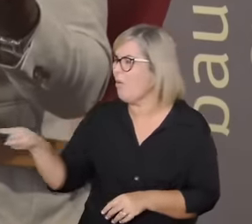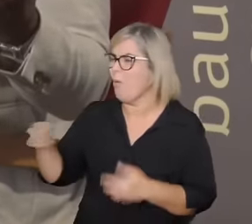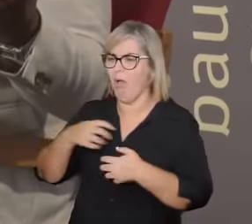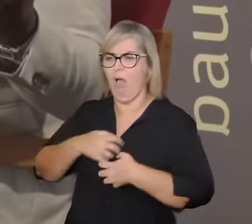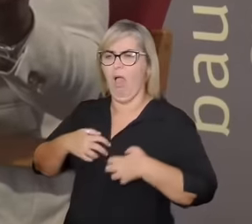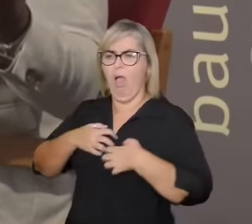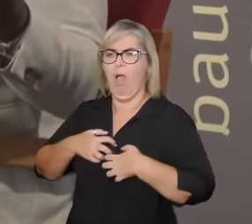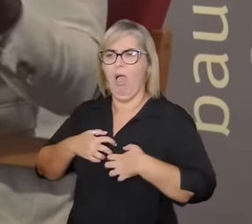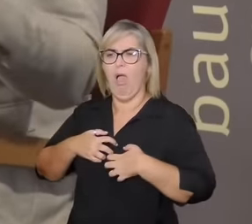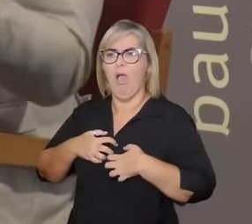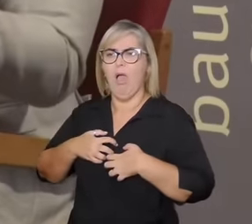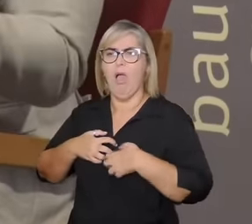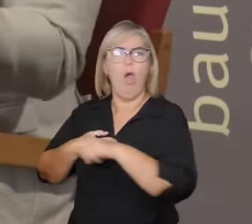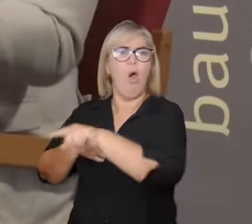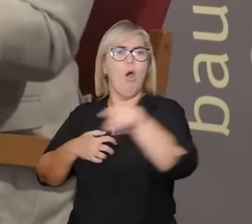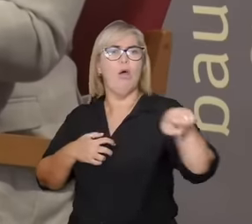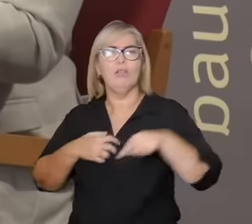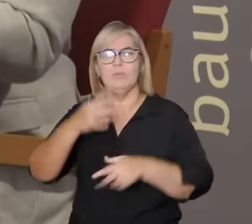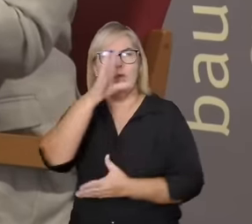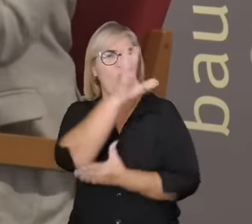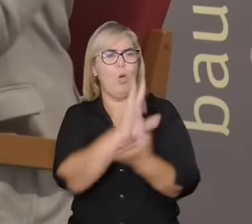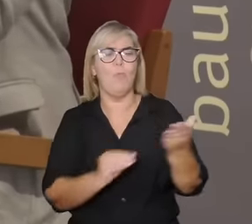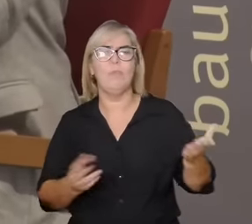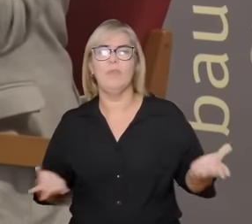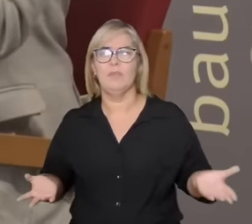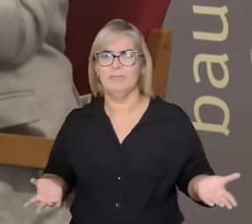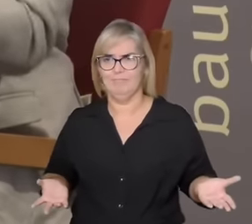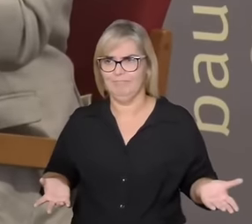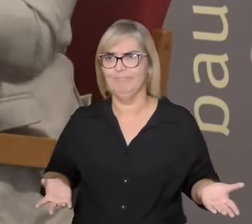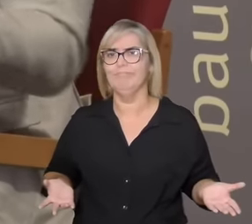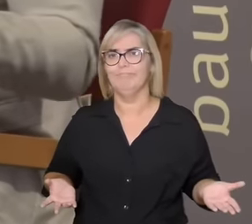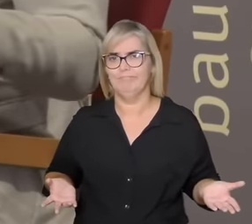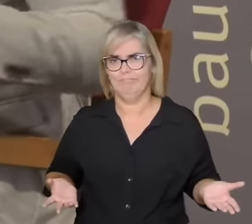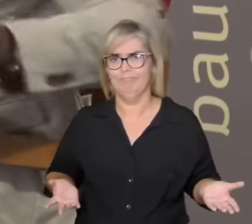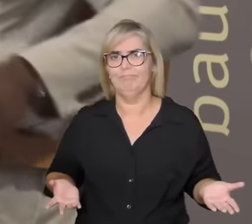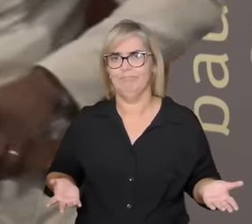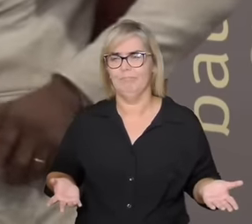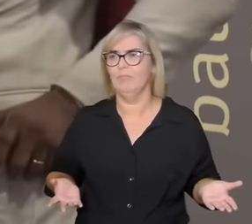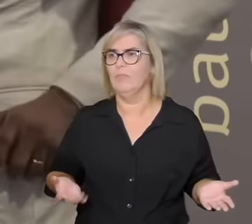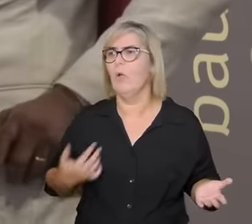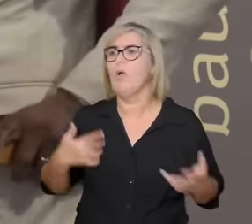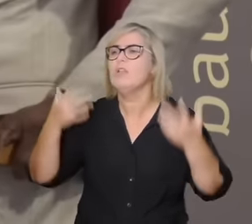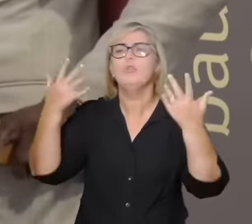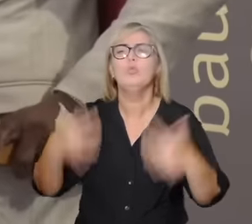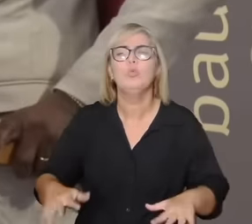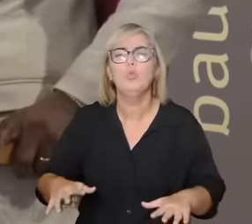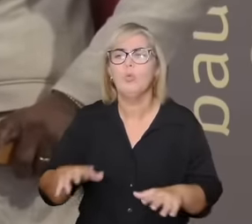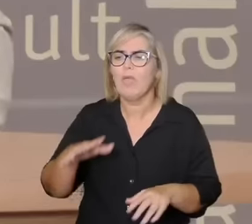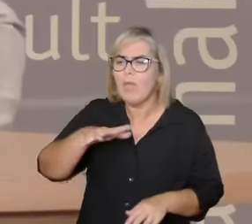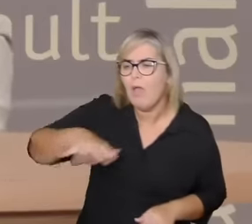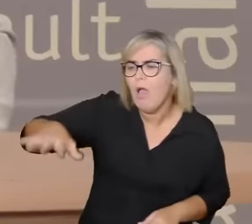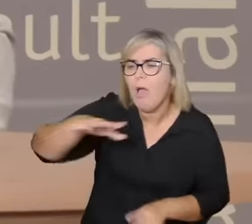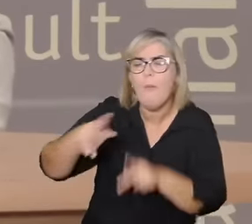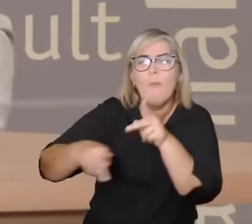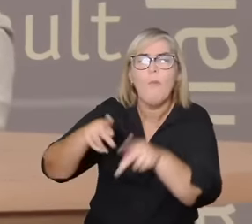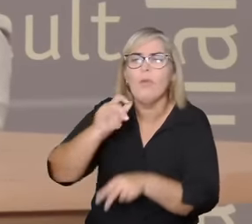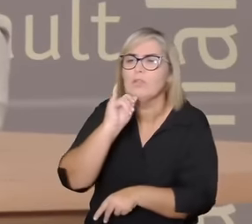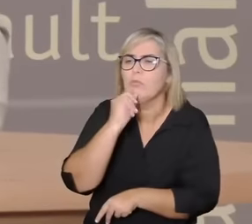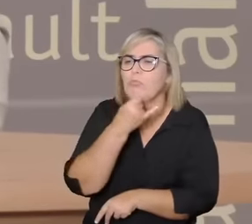na comunidade toda uma pessoa que está de mal consigo ela vai criar também vai ter problema com os outros